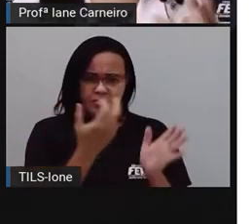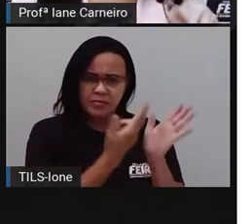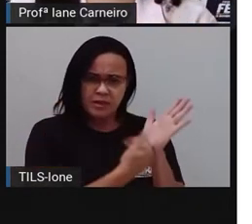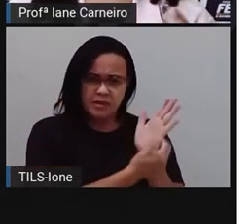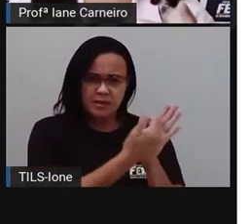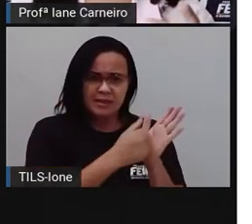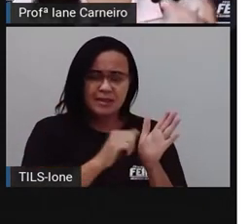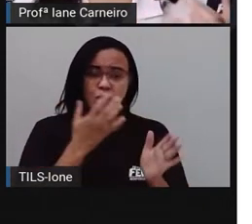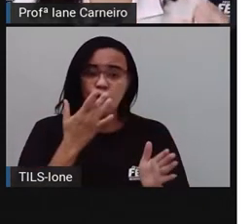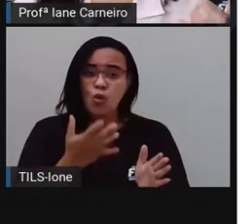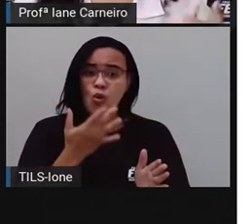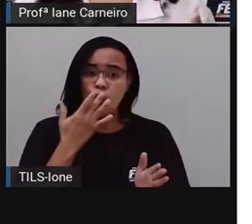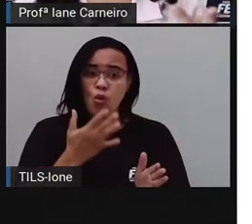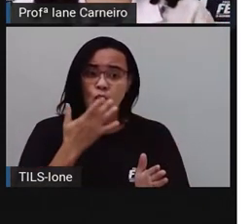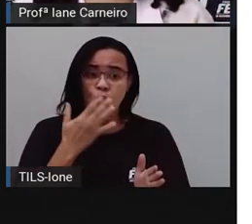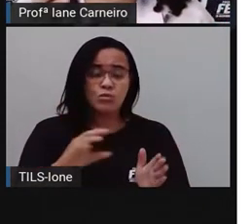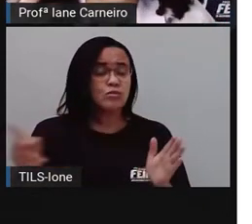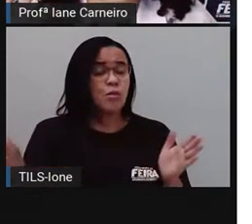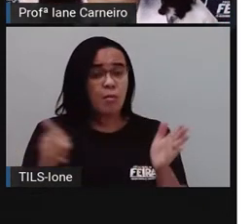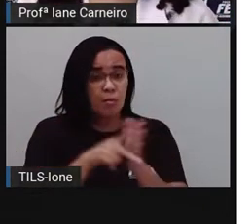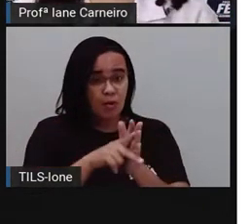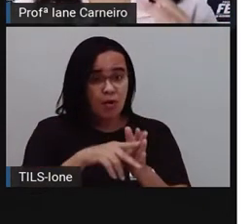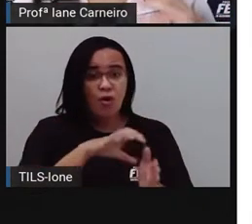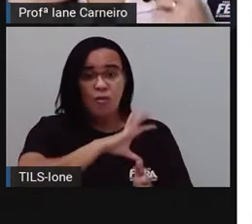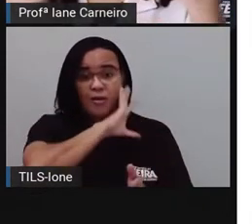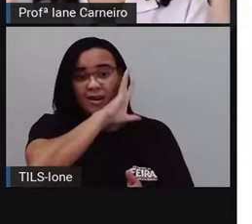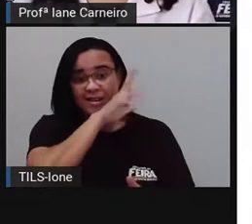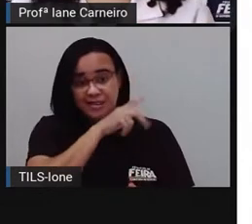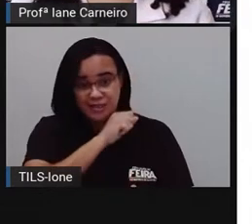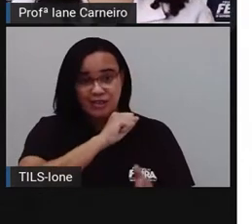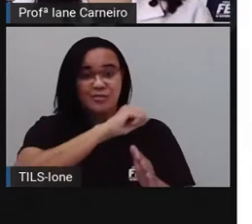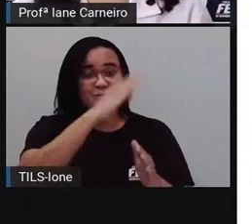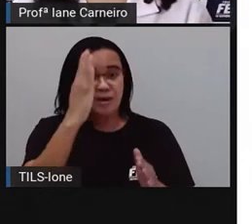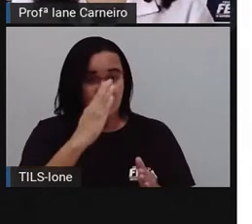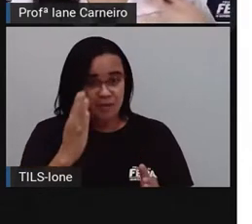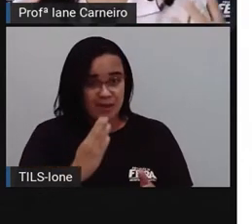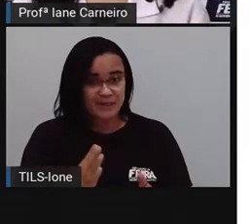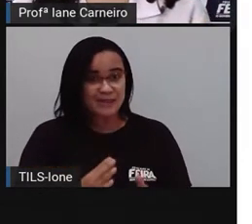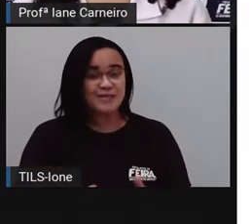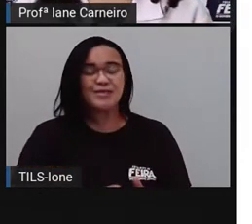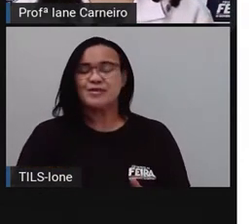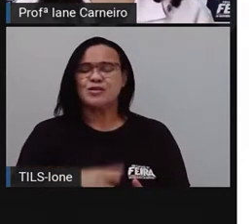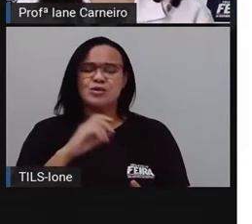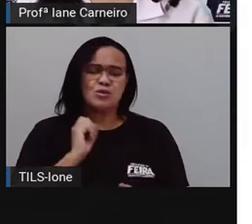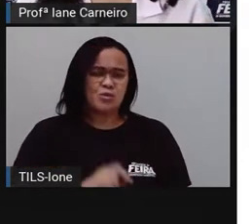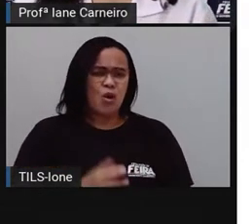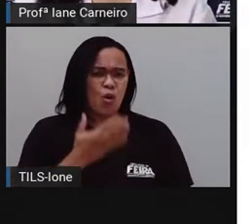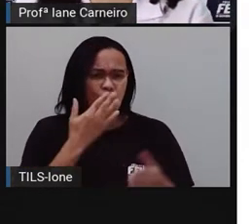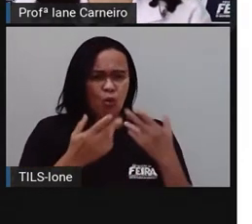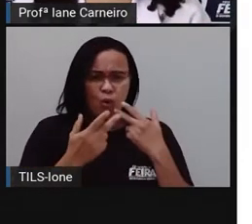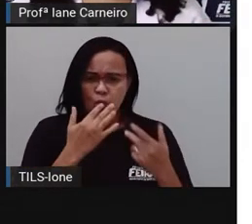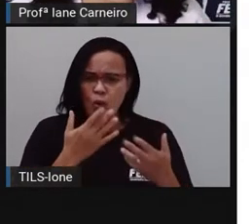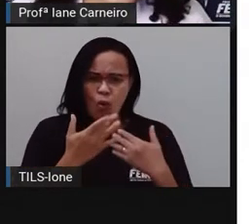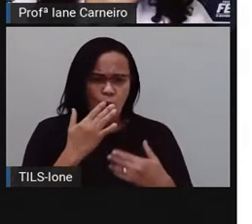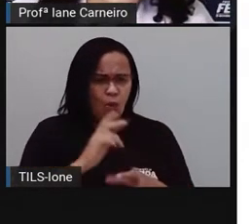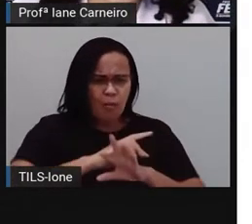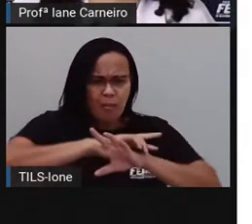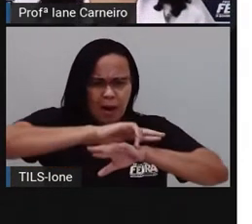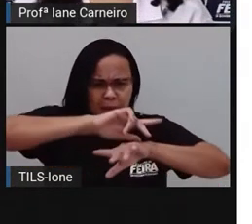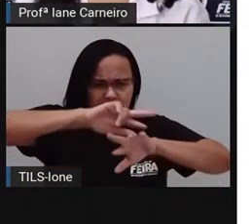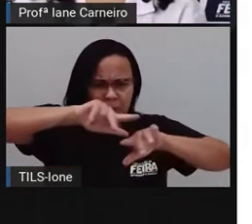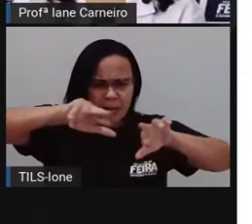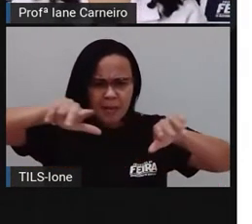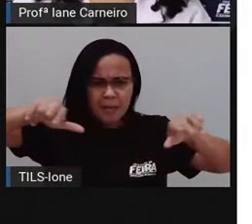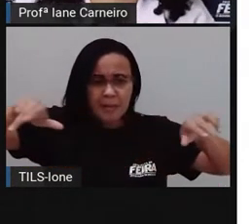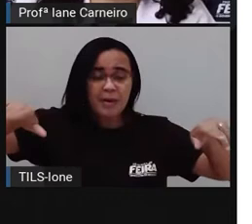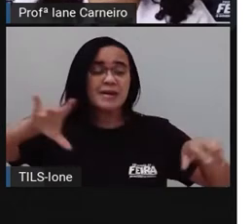eles têm essa característica, né? De terem cores, serem exóticos, terem essas cores diferentes. E aí, se você puder,